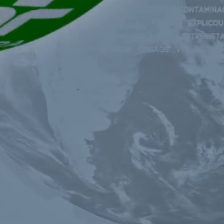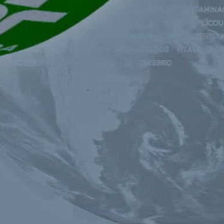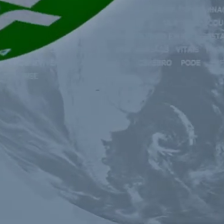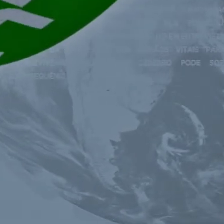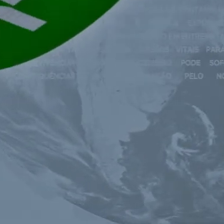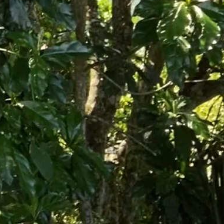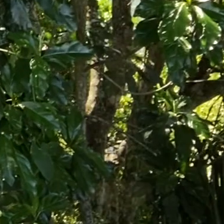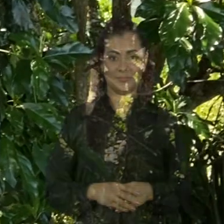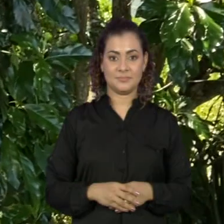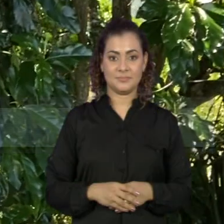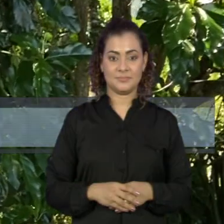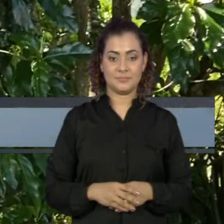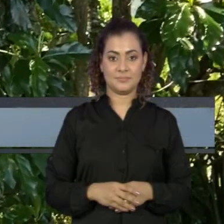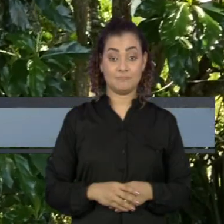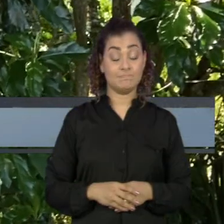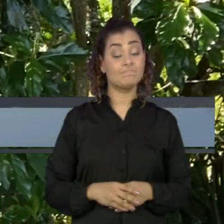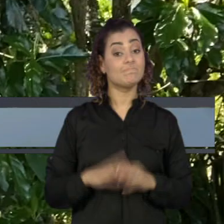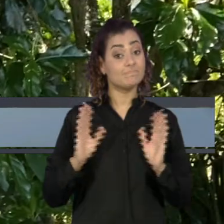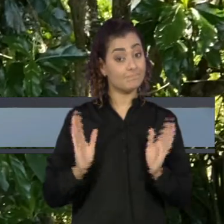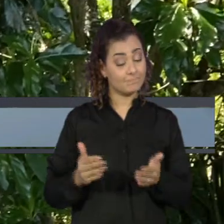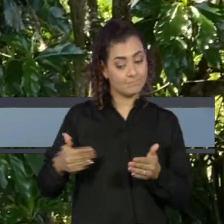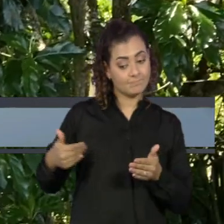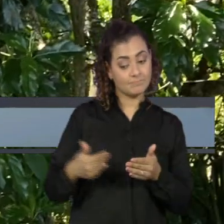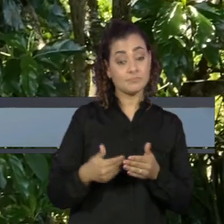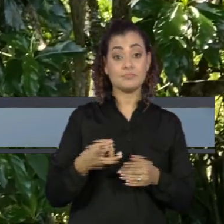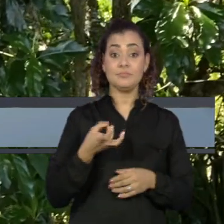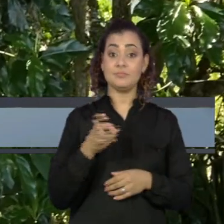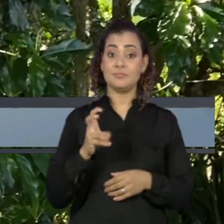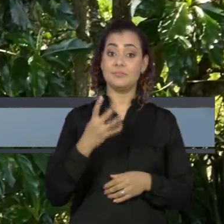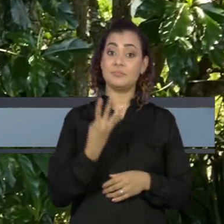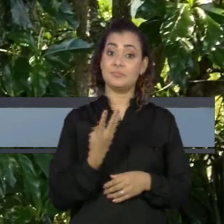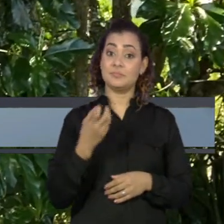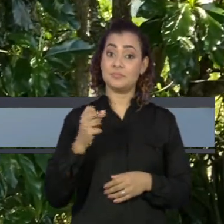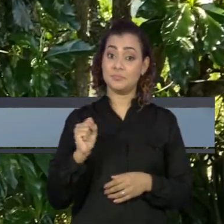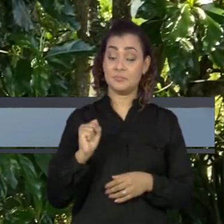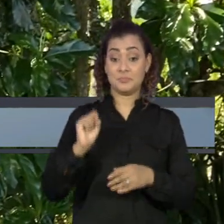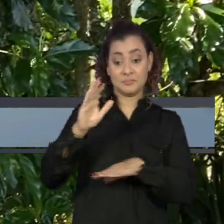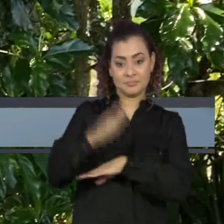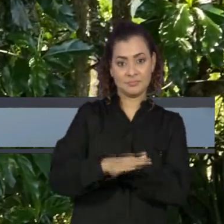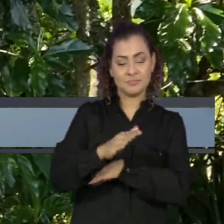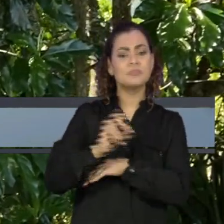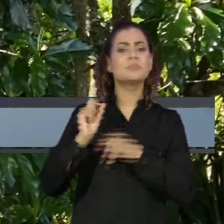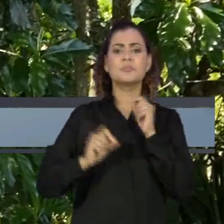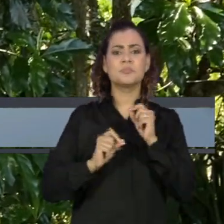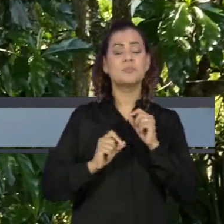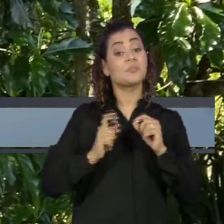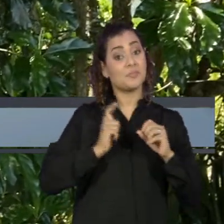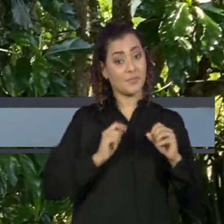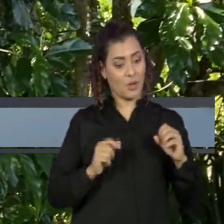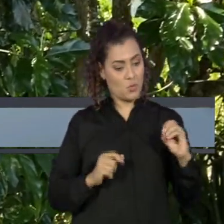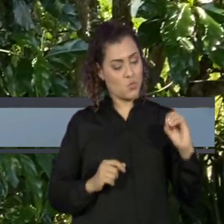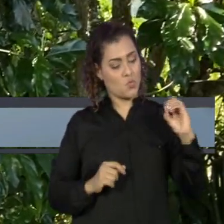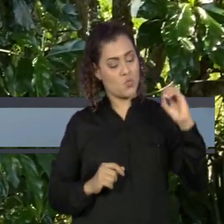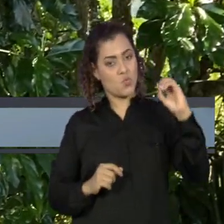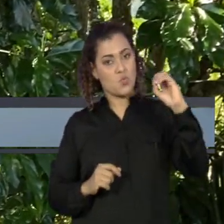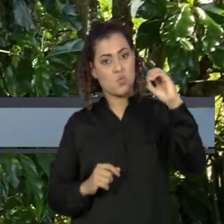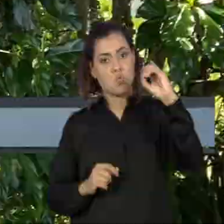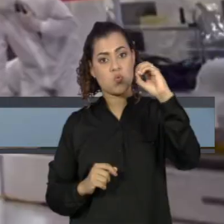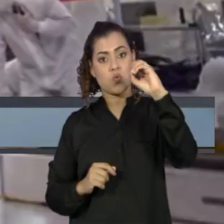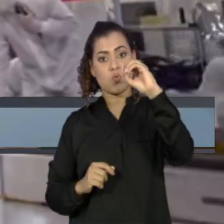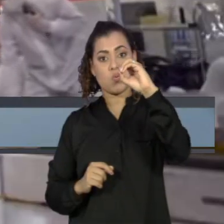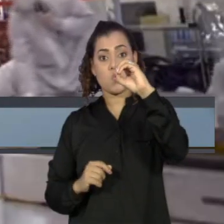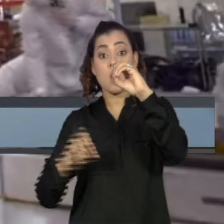Música Acontece daqui a pouco, às 5h48 da tarde, o pouso da sonda Perseverança na atmosfera